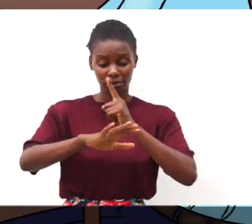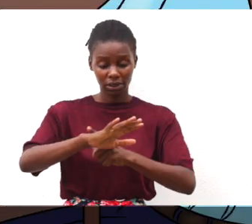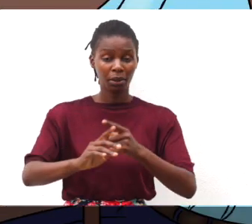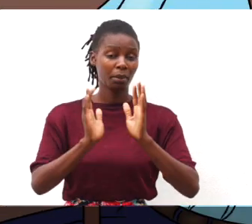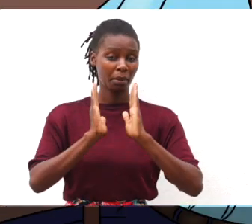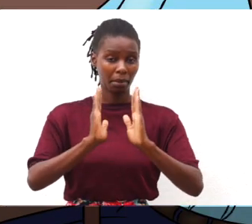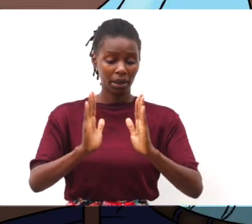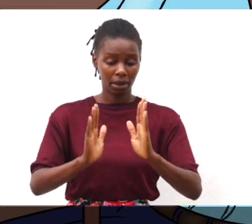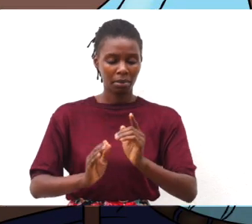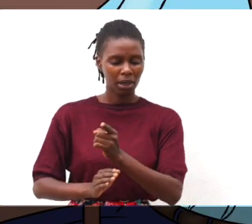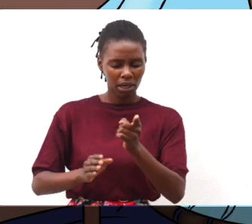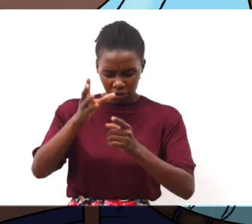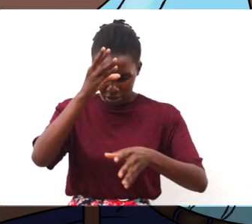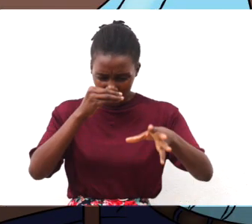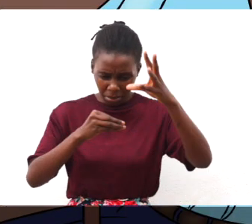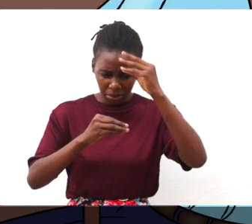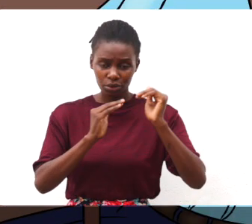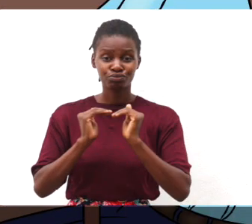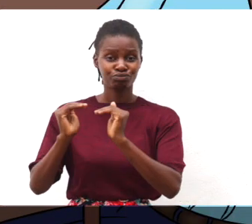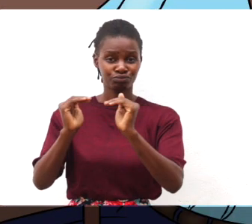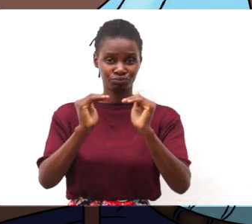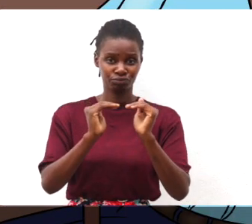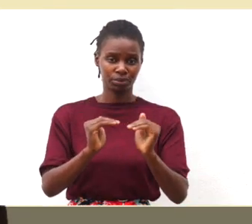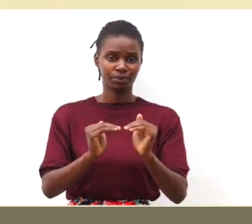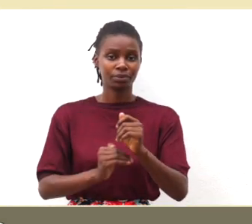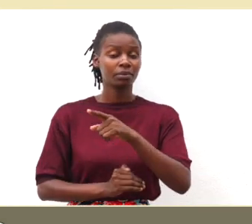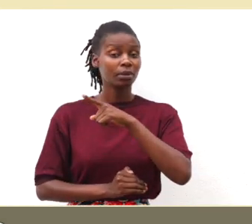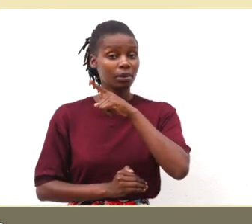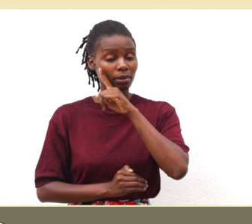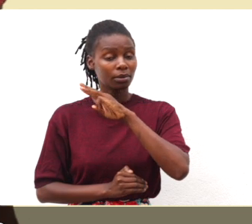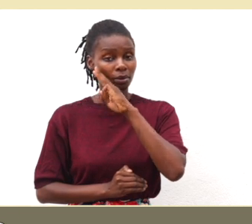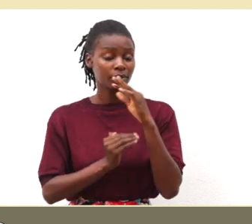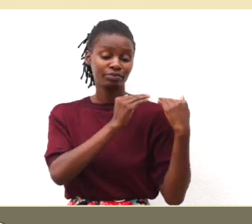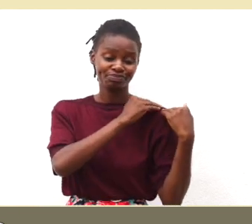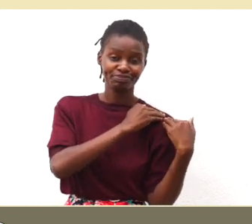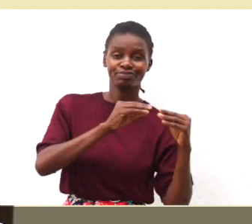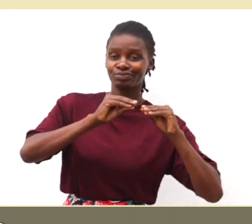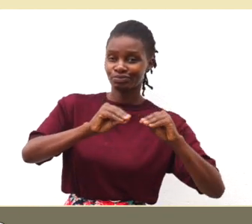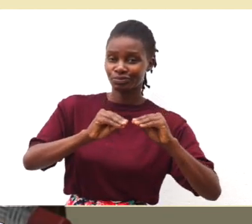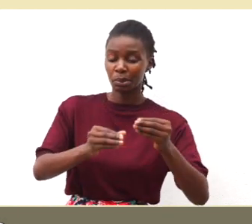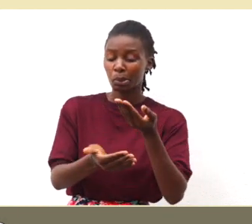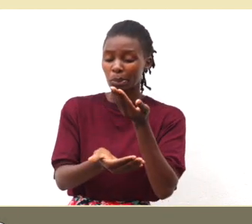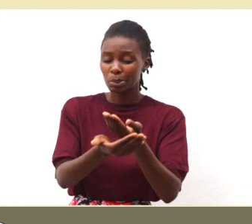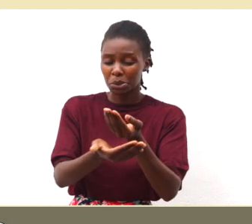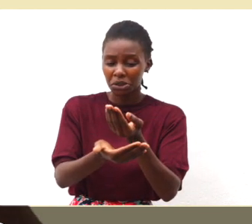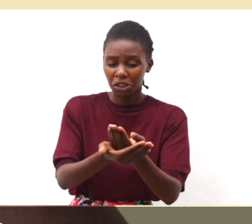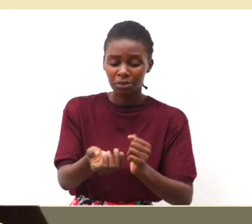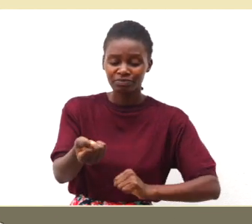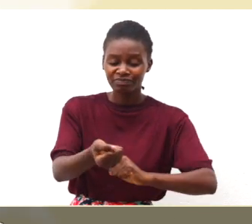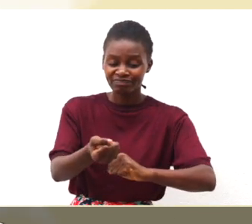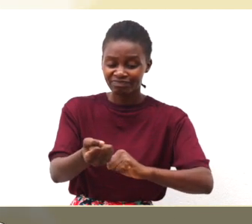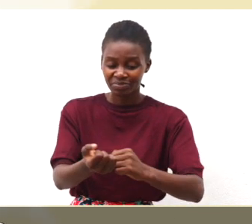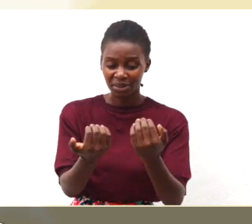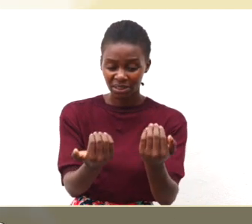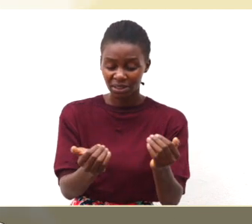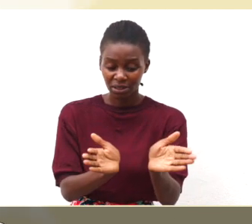a tempo e hora para que possam aprender no mesmo ritmo. Aos pais e encarregados de educação, apelamos que